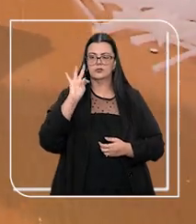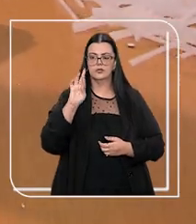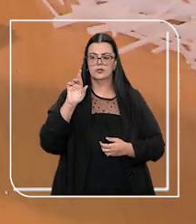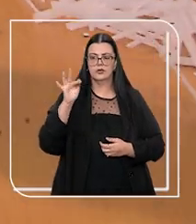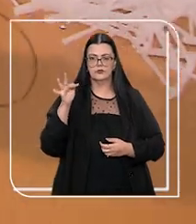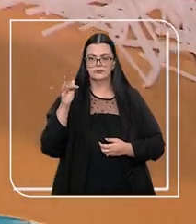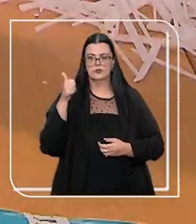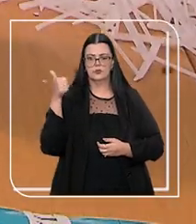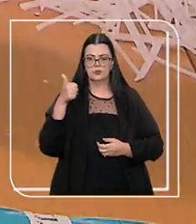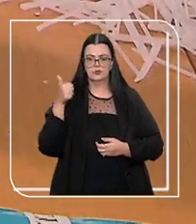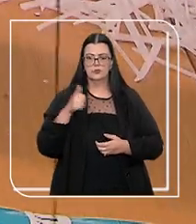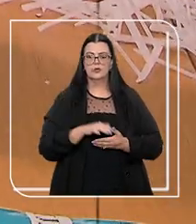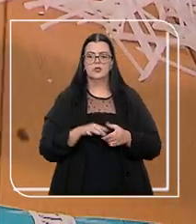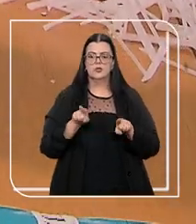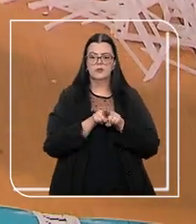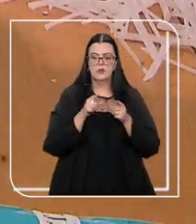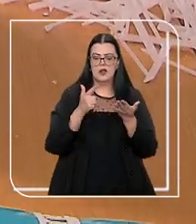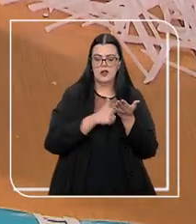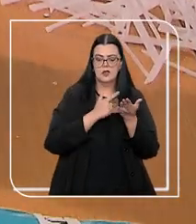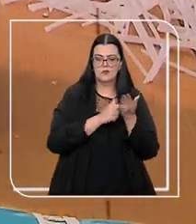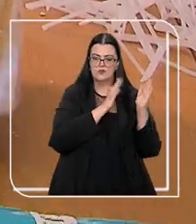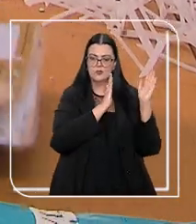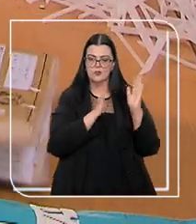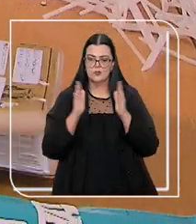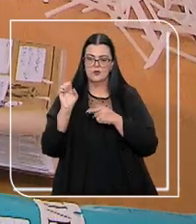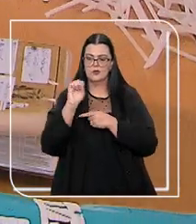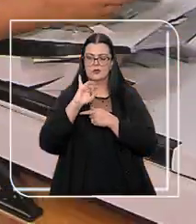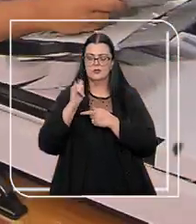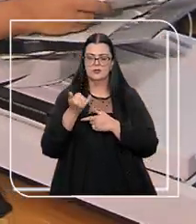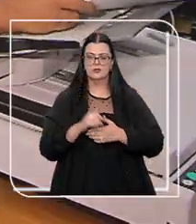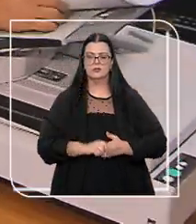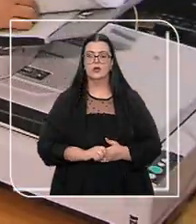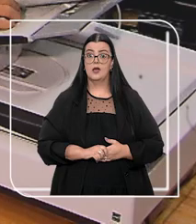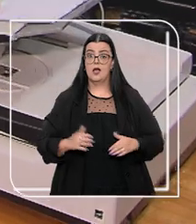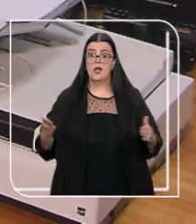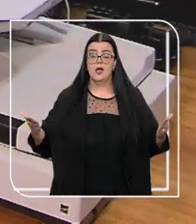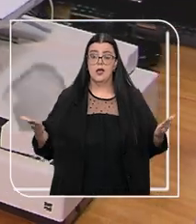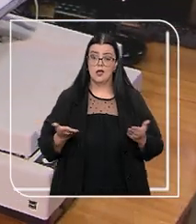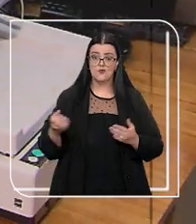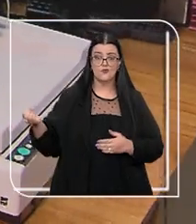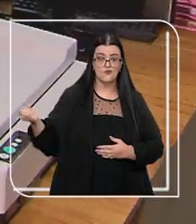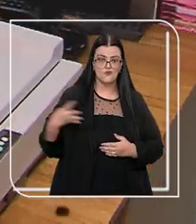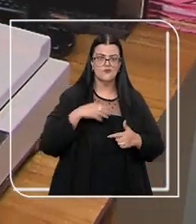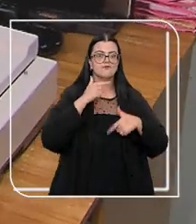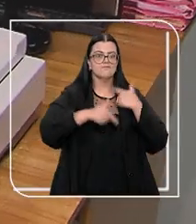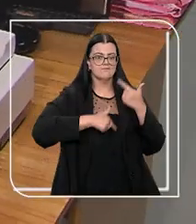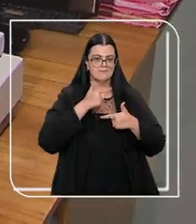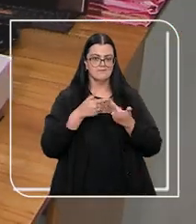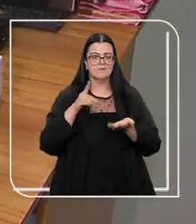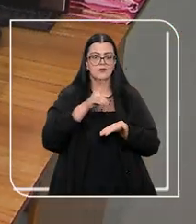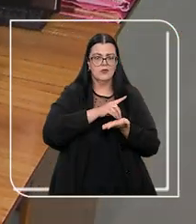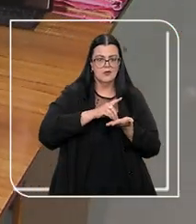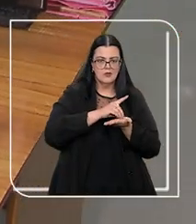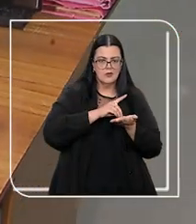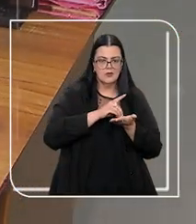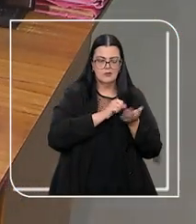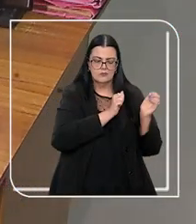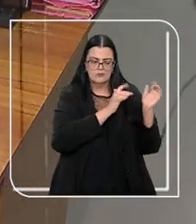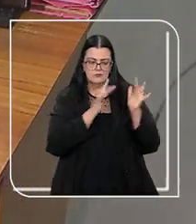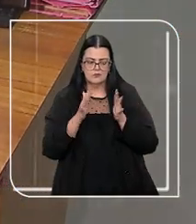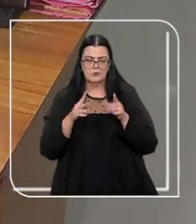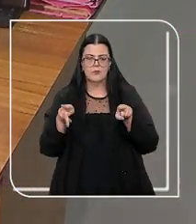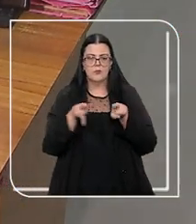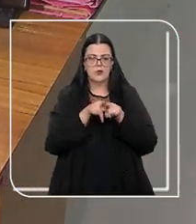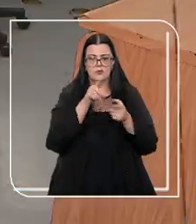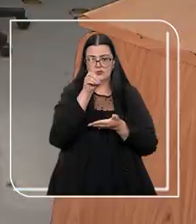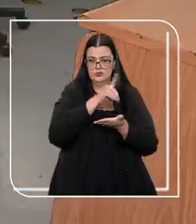TRF1 e dos livros da Biblioteca do STJ. Agora, a nova missão é digitalizar as edições do